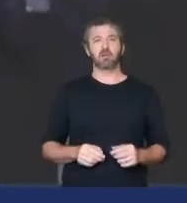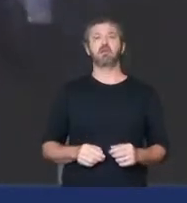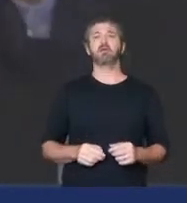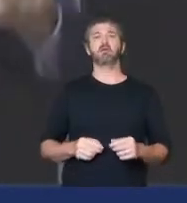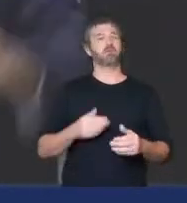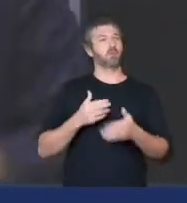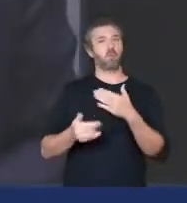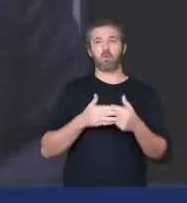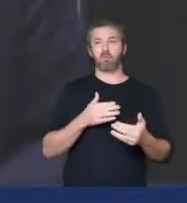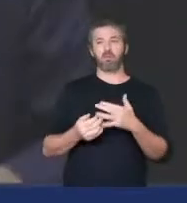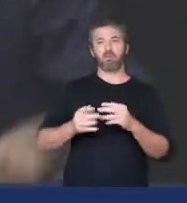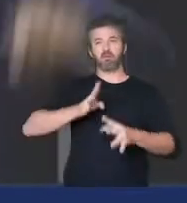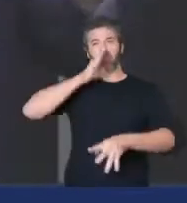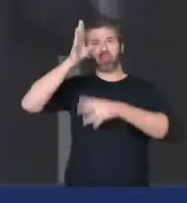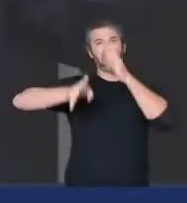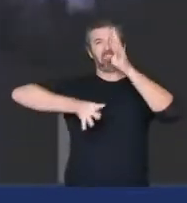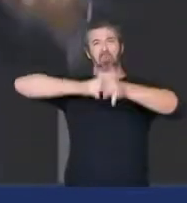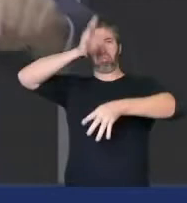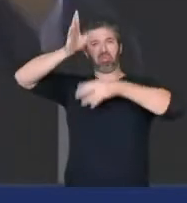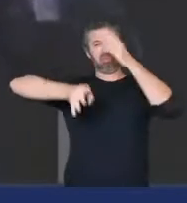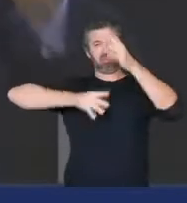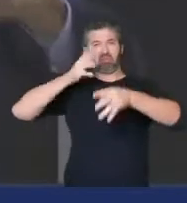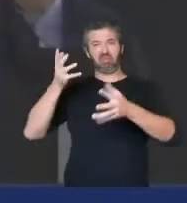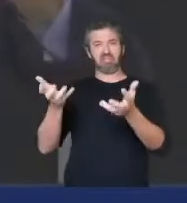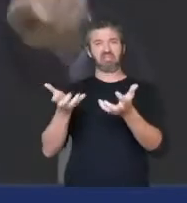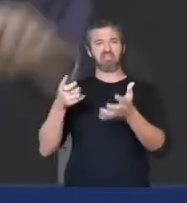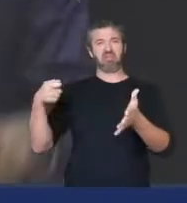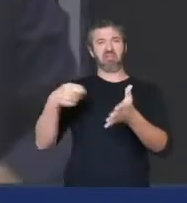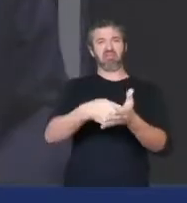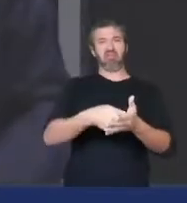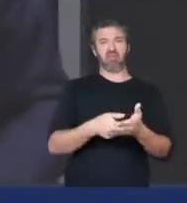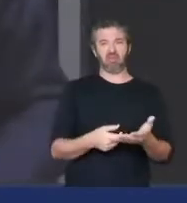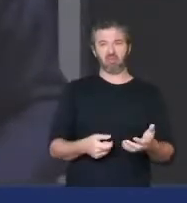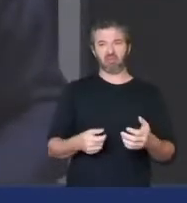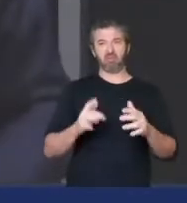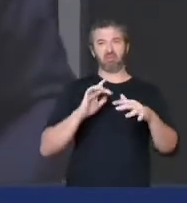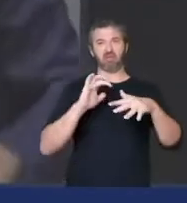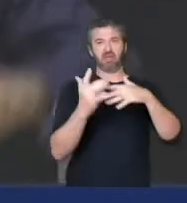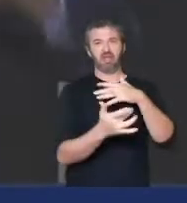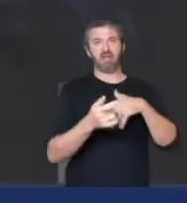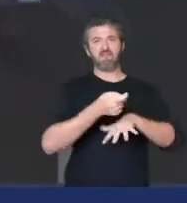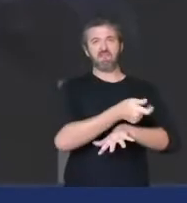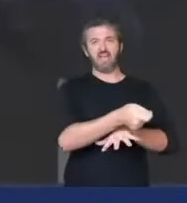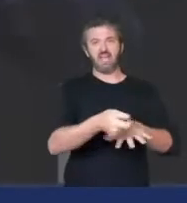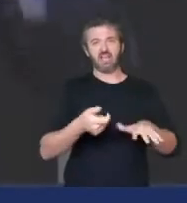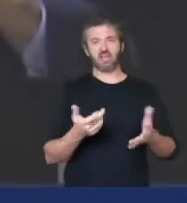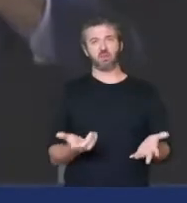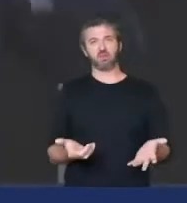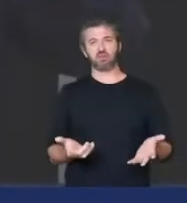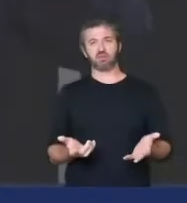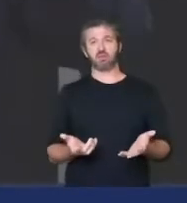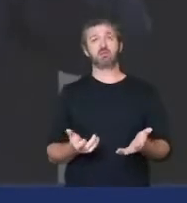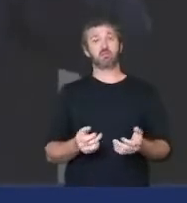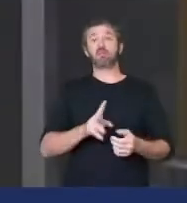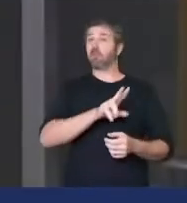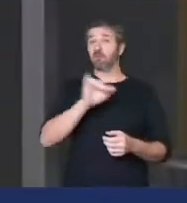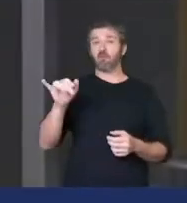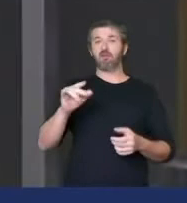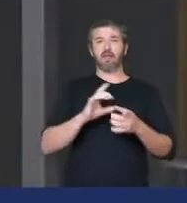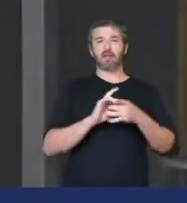dos arreganhos que querem impor através das redes de fake news. Vai prevalecer